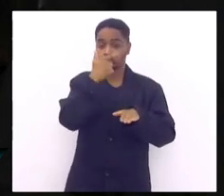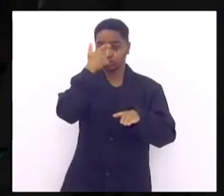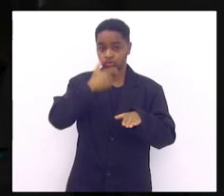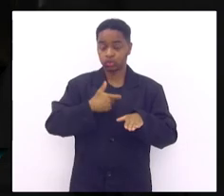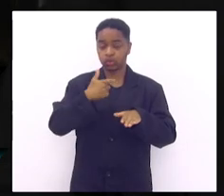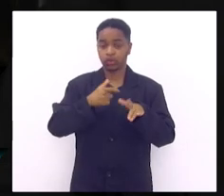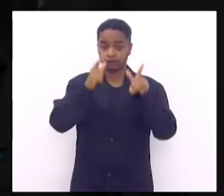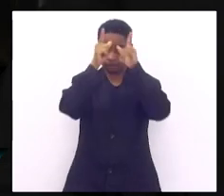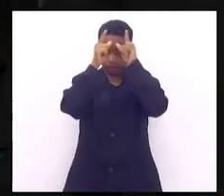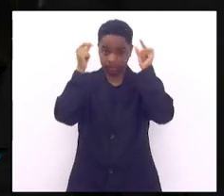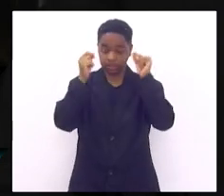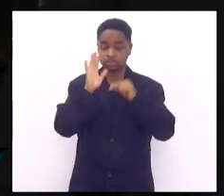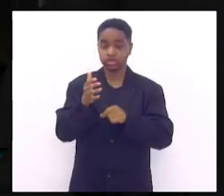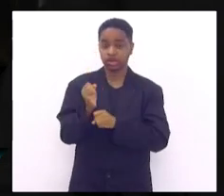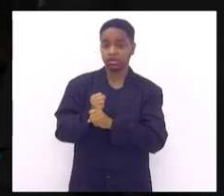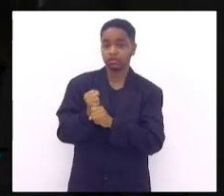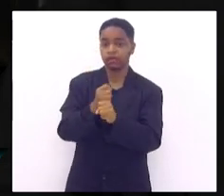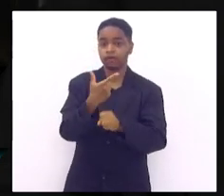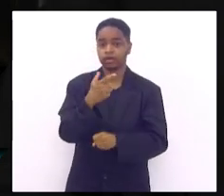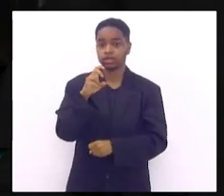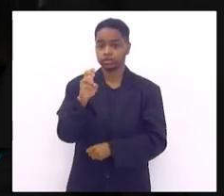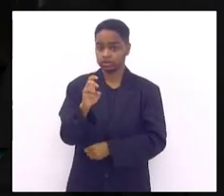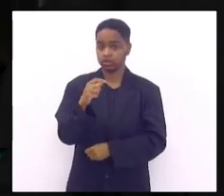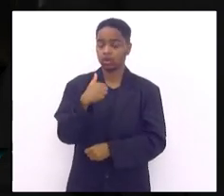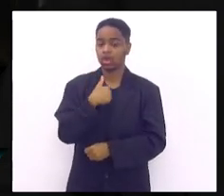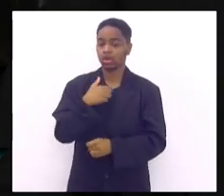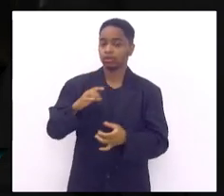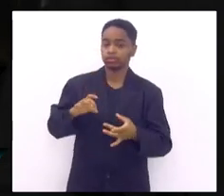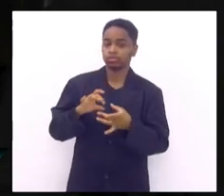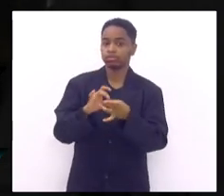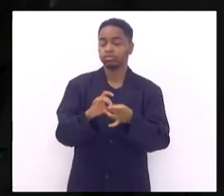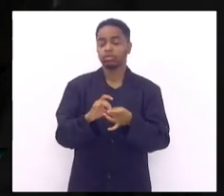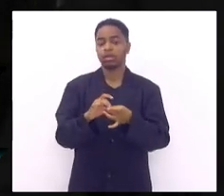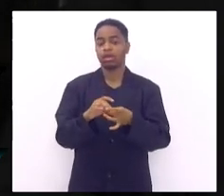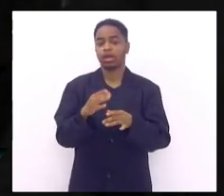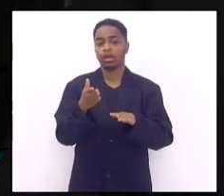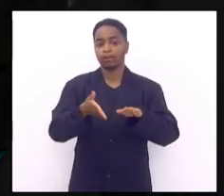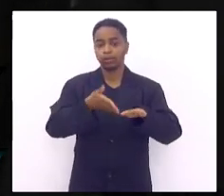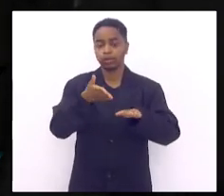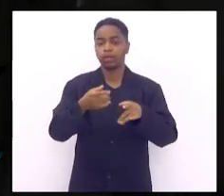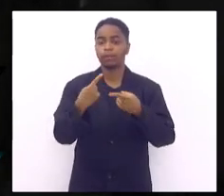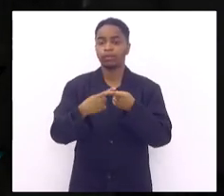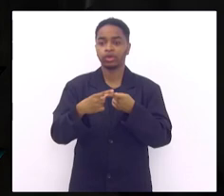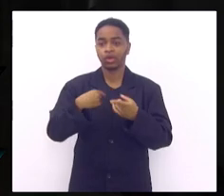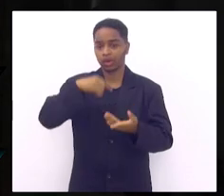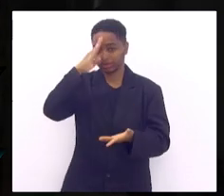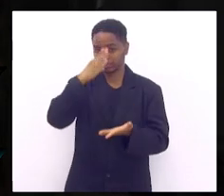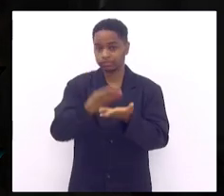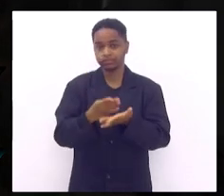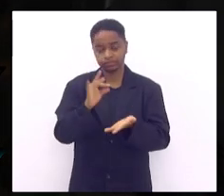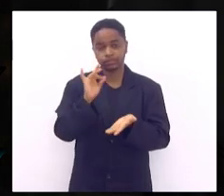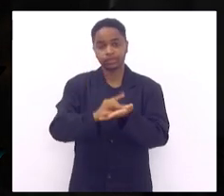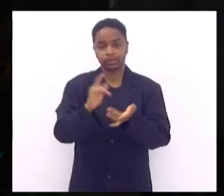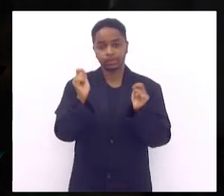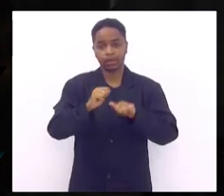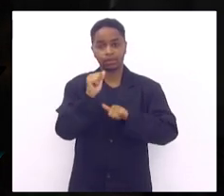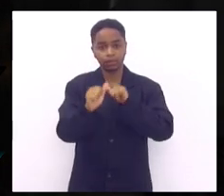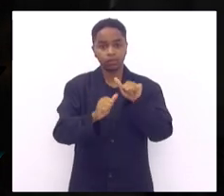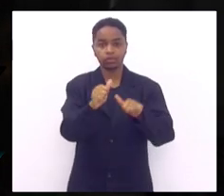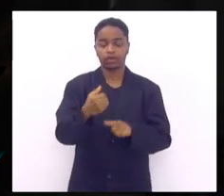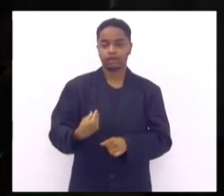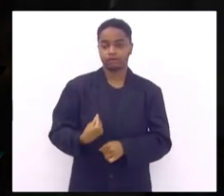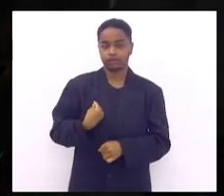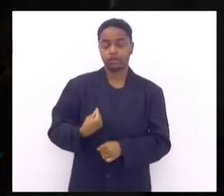e abracei a podologia porque eu acredito realmente que pode mudar vidas então o